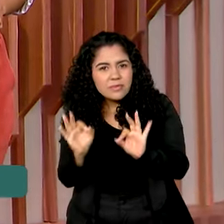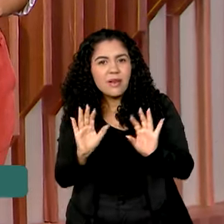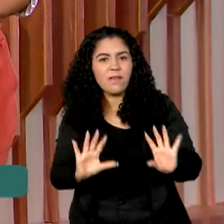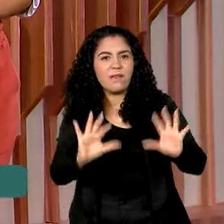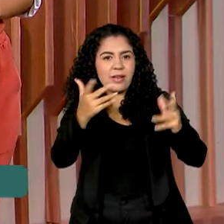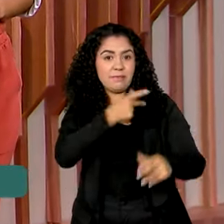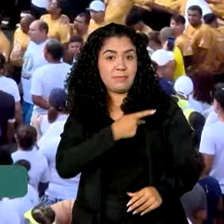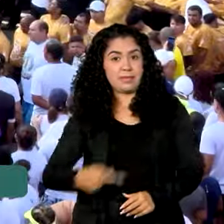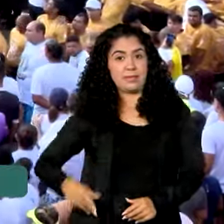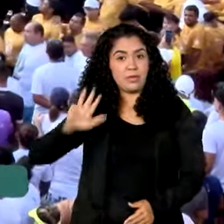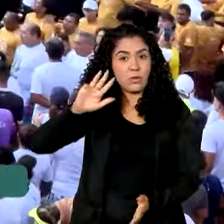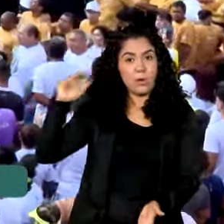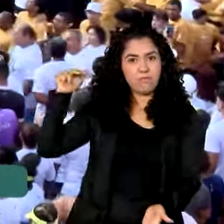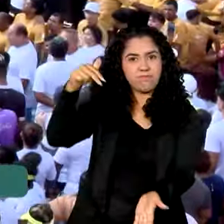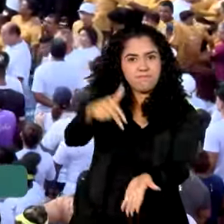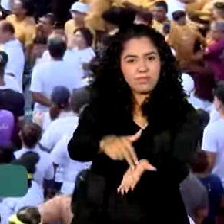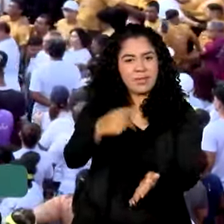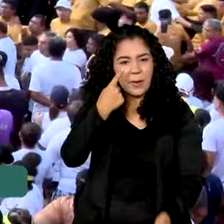presidente Lula.